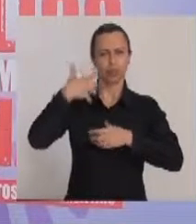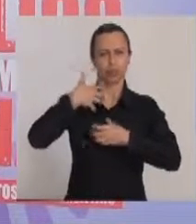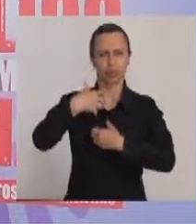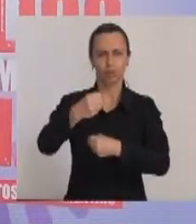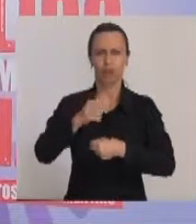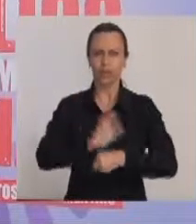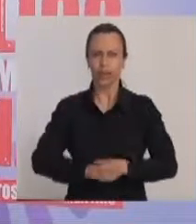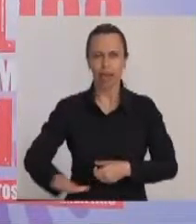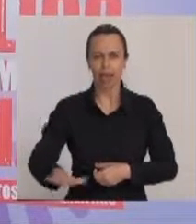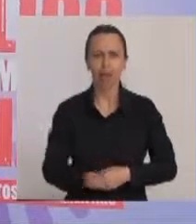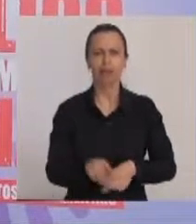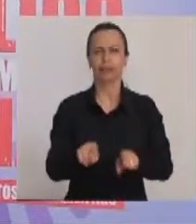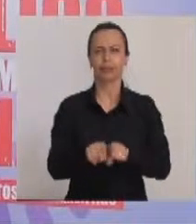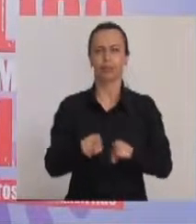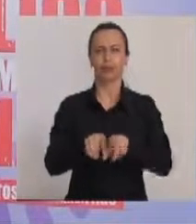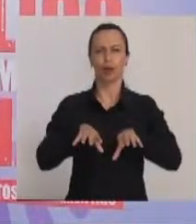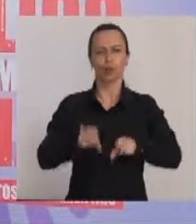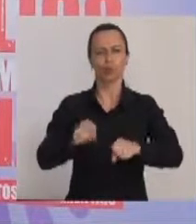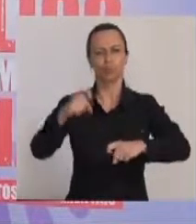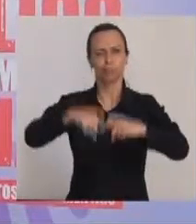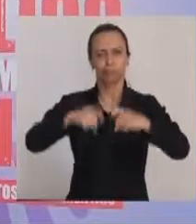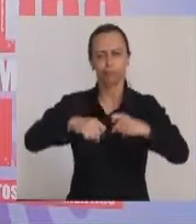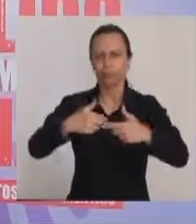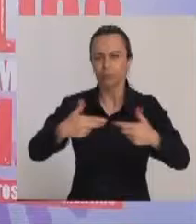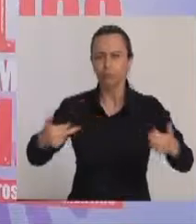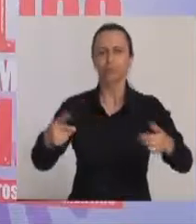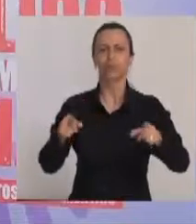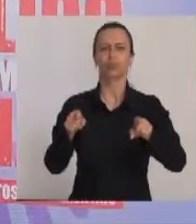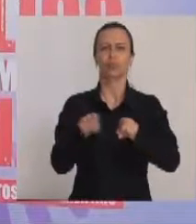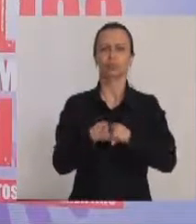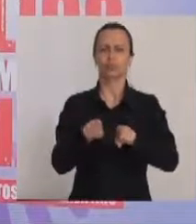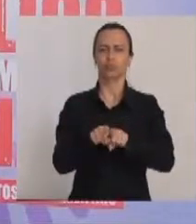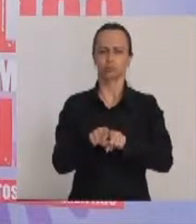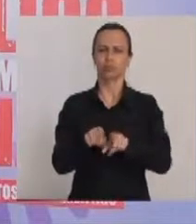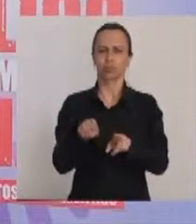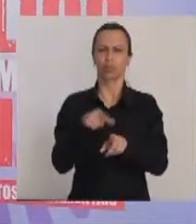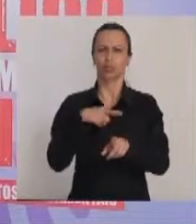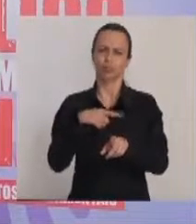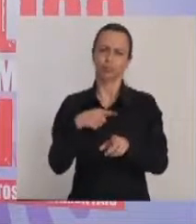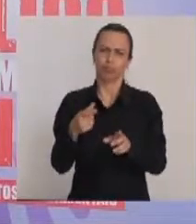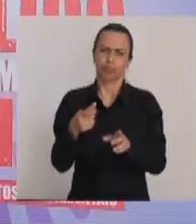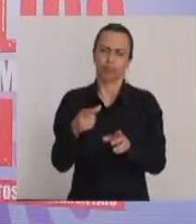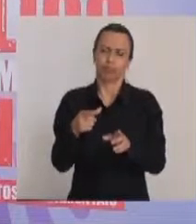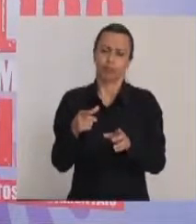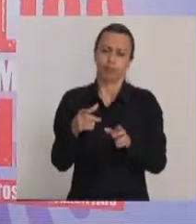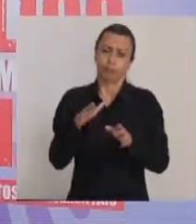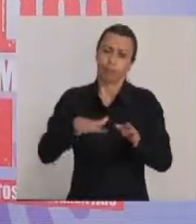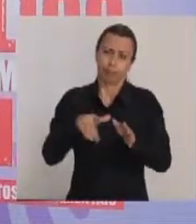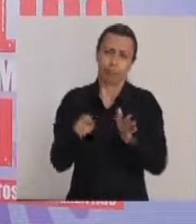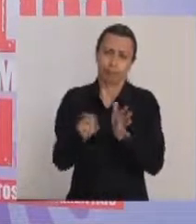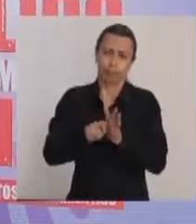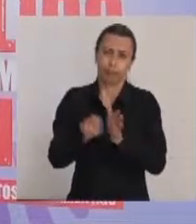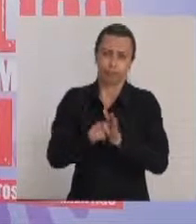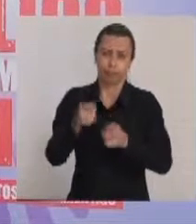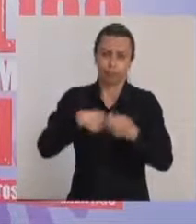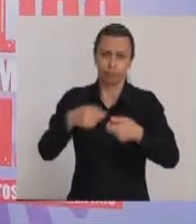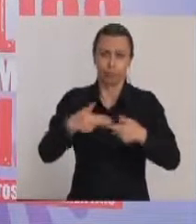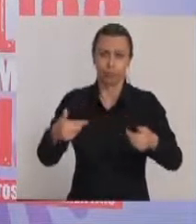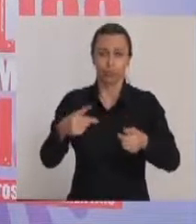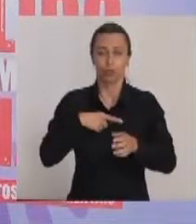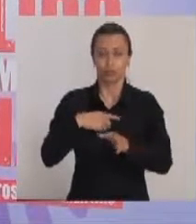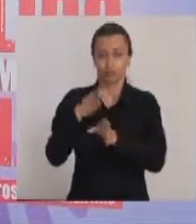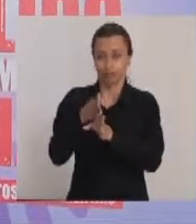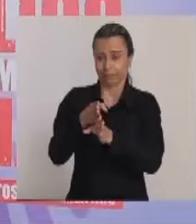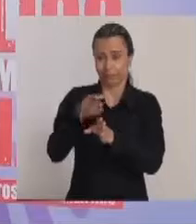de crianças exploração sexual, inclui também, é claro, o tráfico de drogas então,